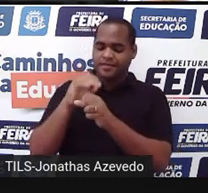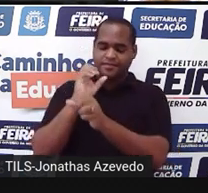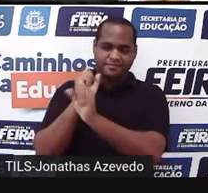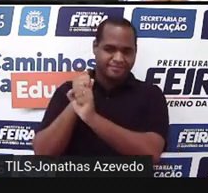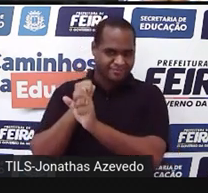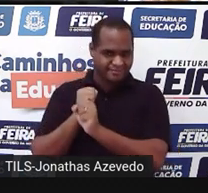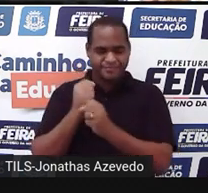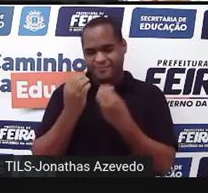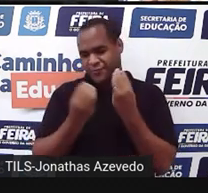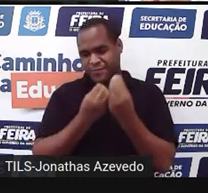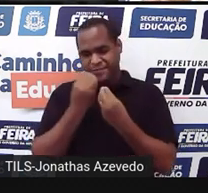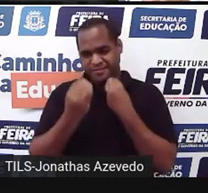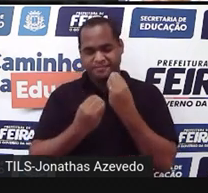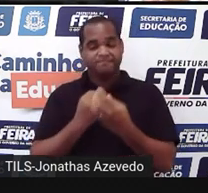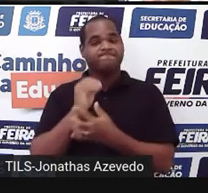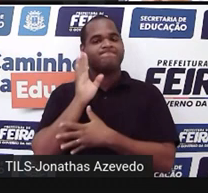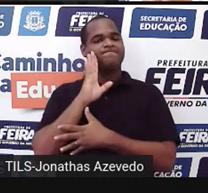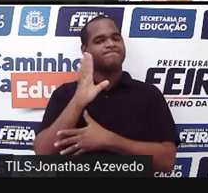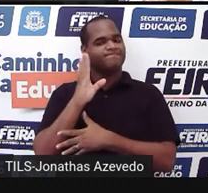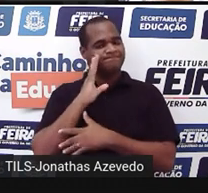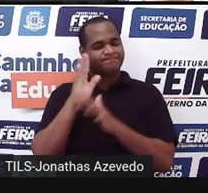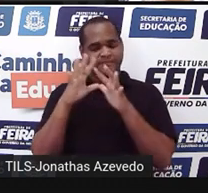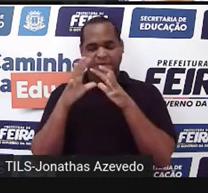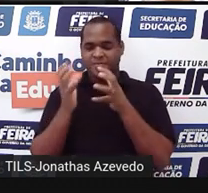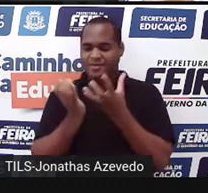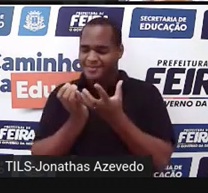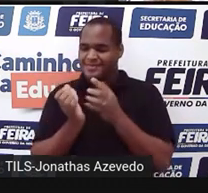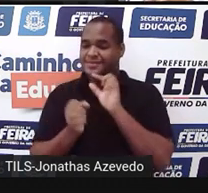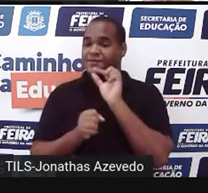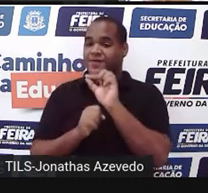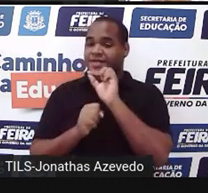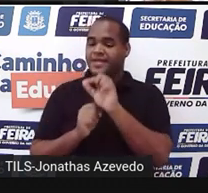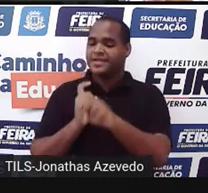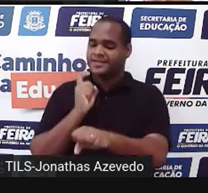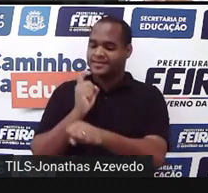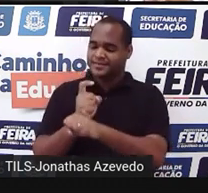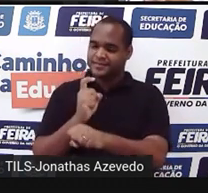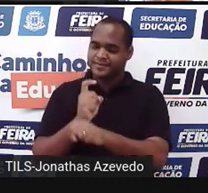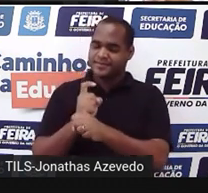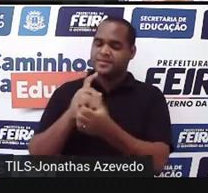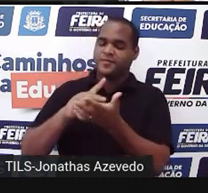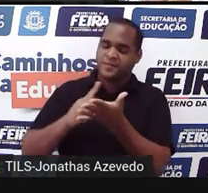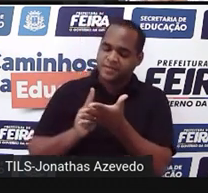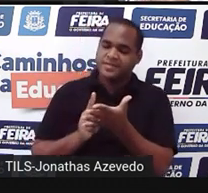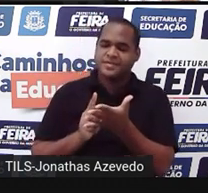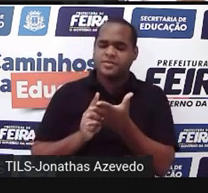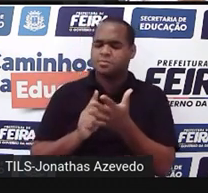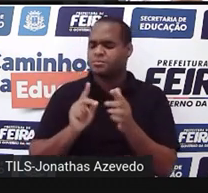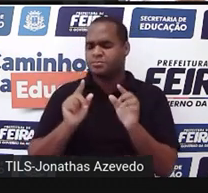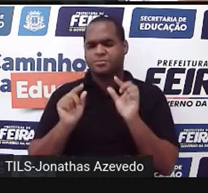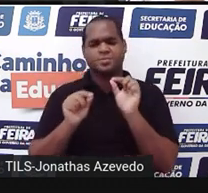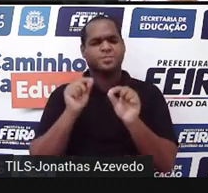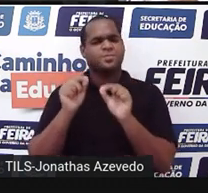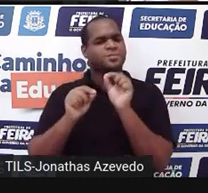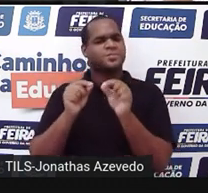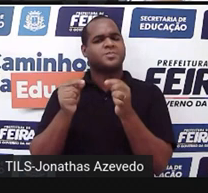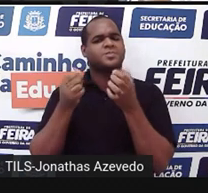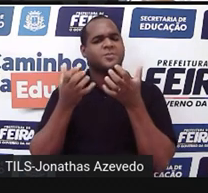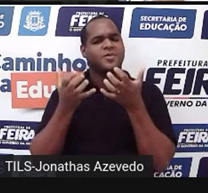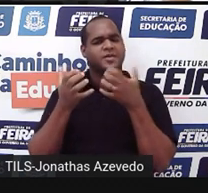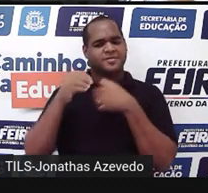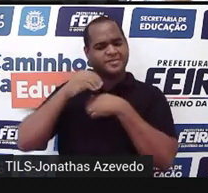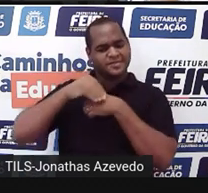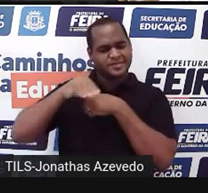A gente pensou na bola. A bola é um sólido geométrico. O que é que eu estou querendo